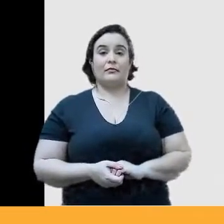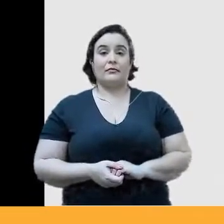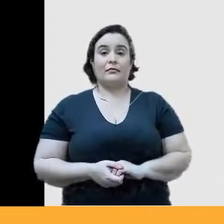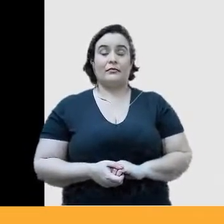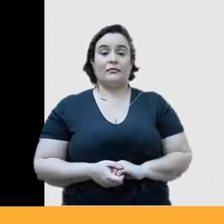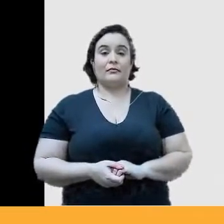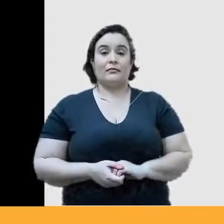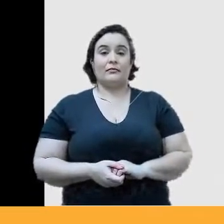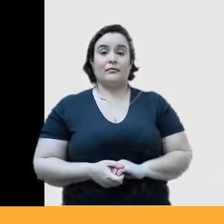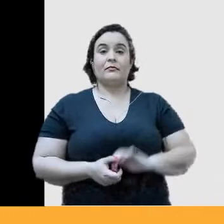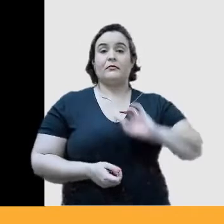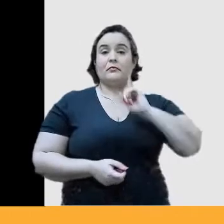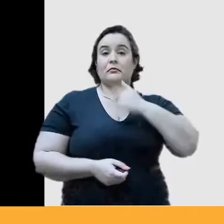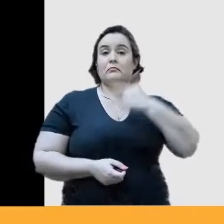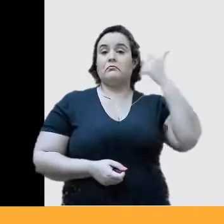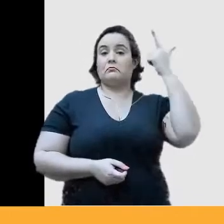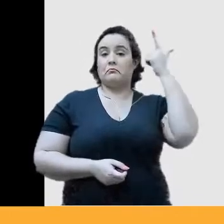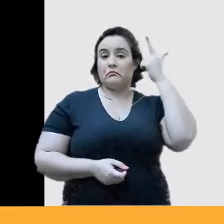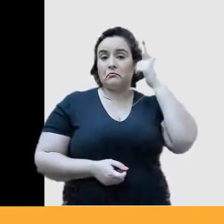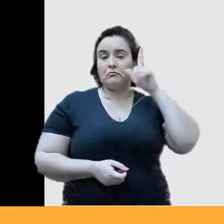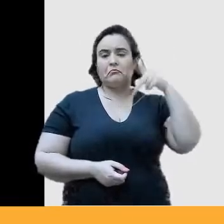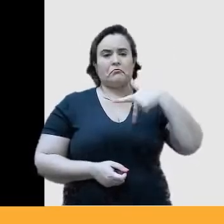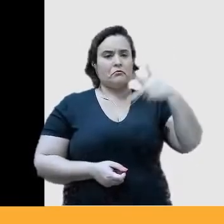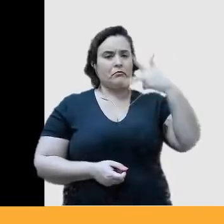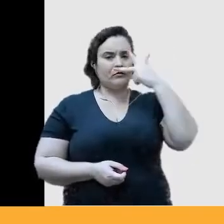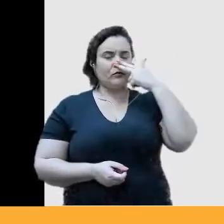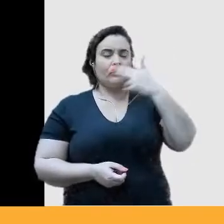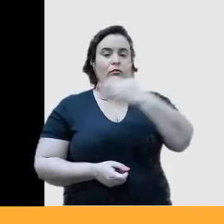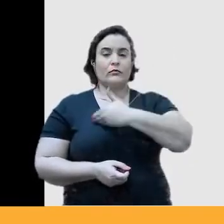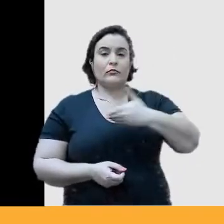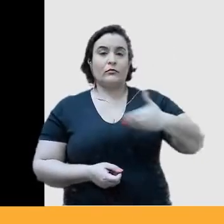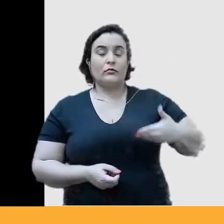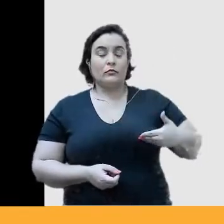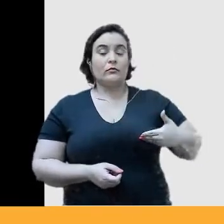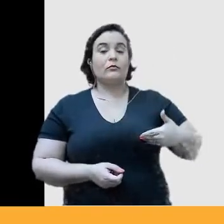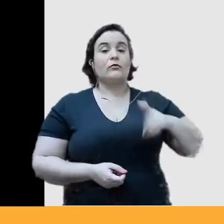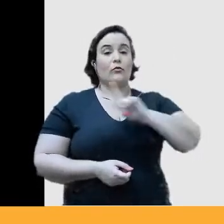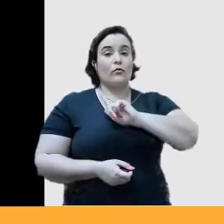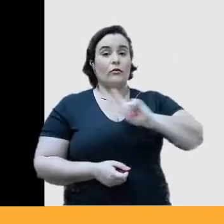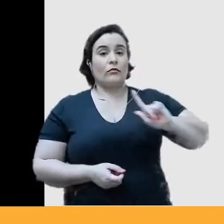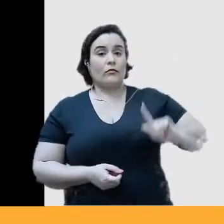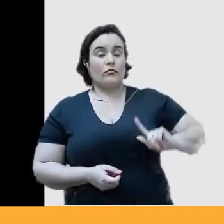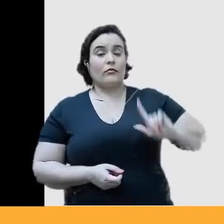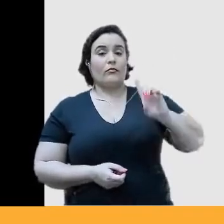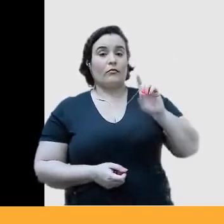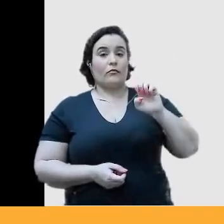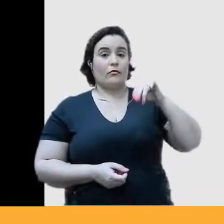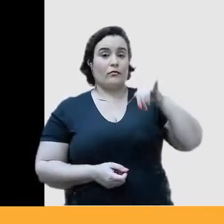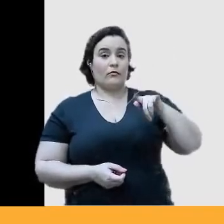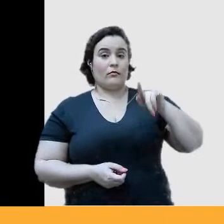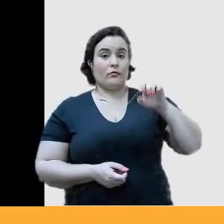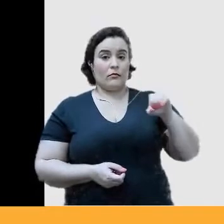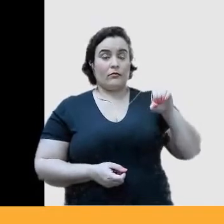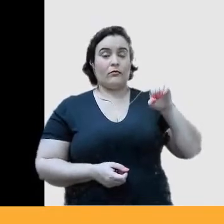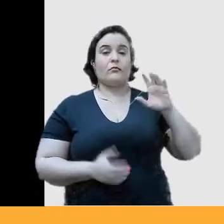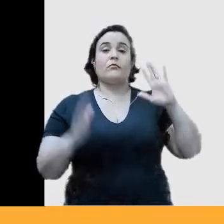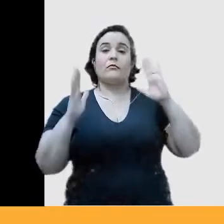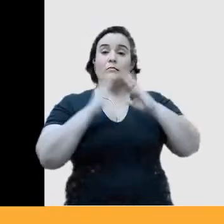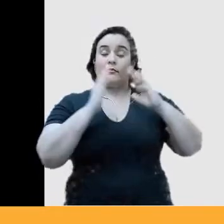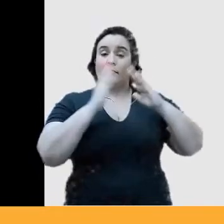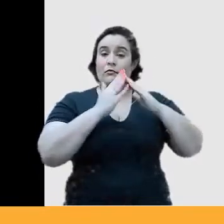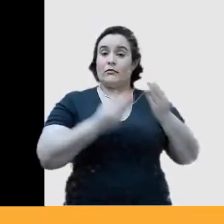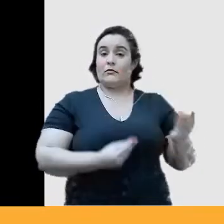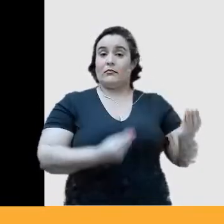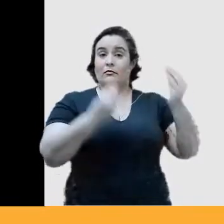do, se não me engano, governador Anilo Batista, que abriu, deu uma casa para a gente,